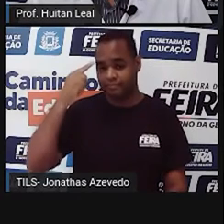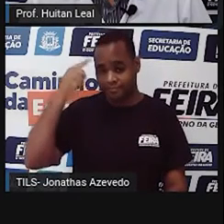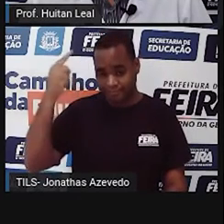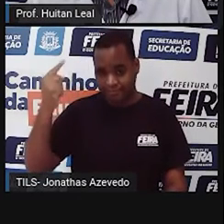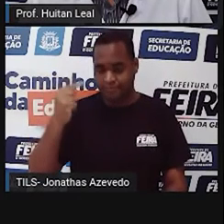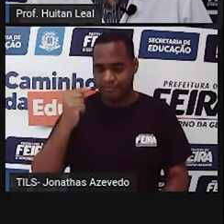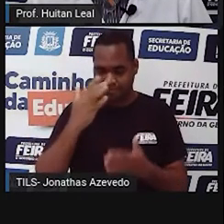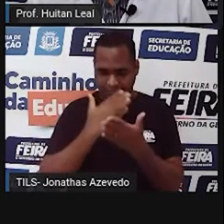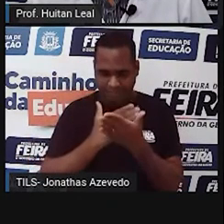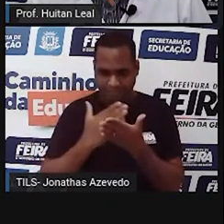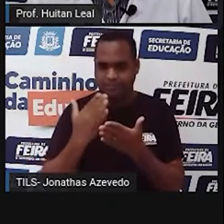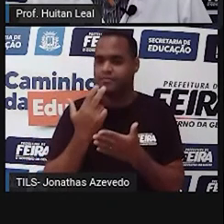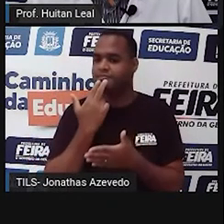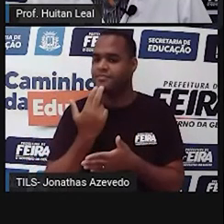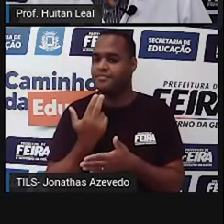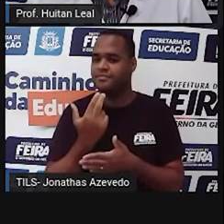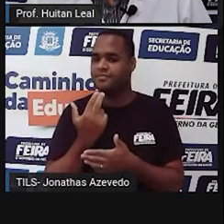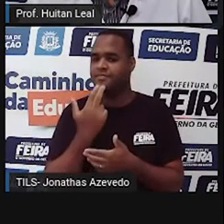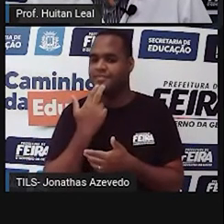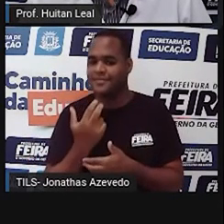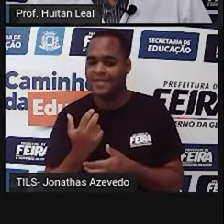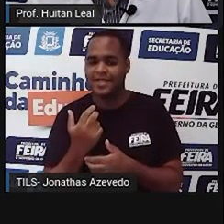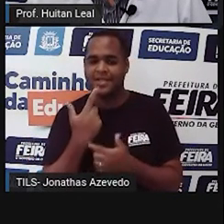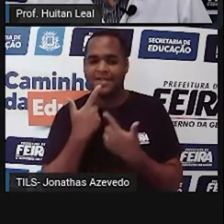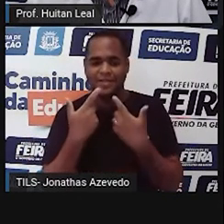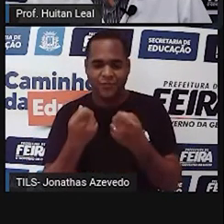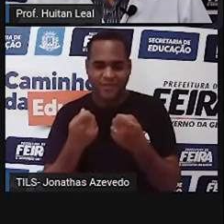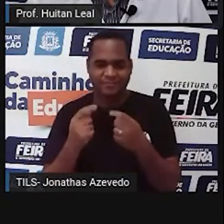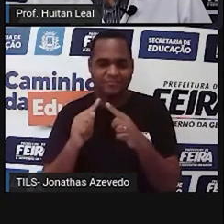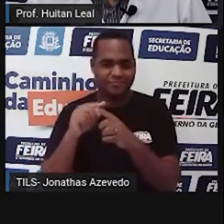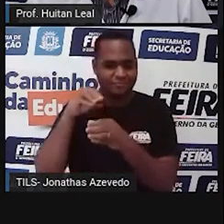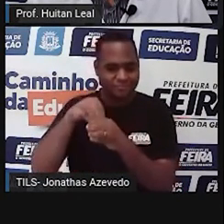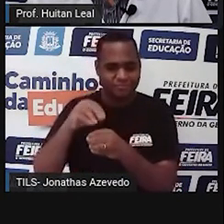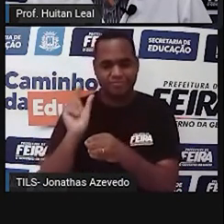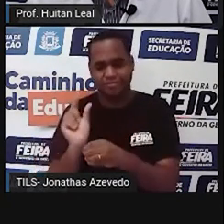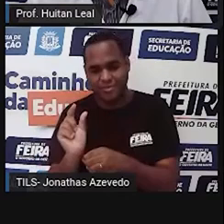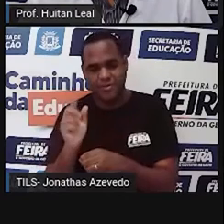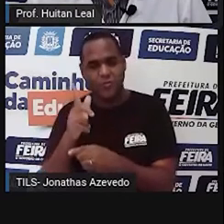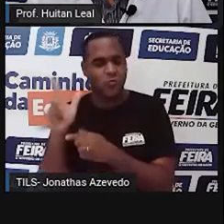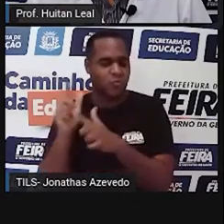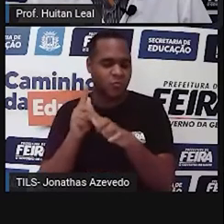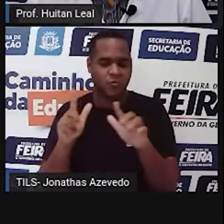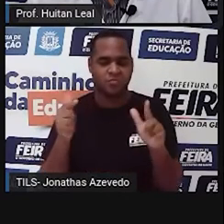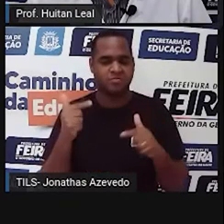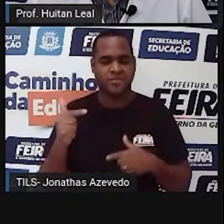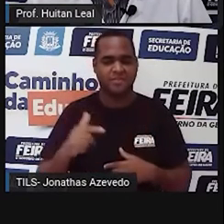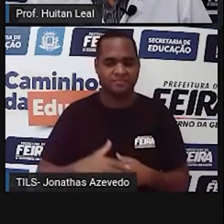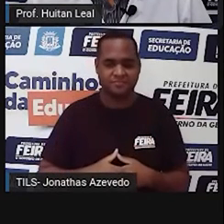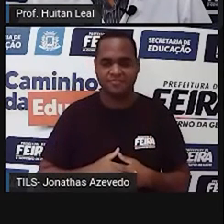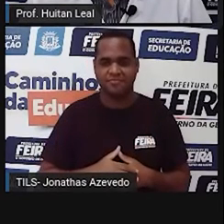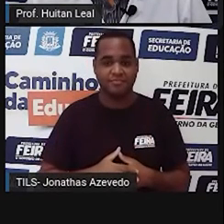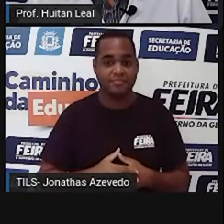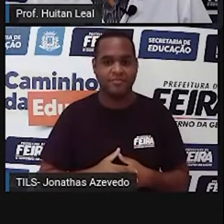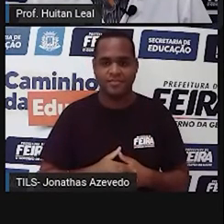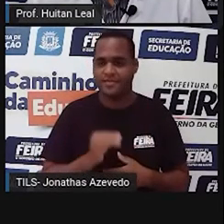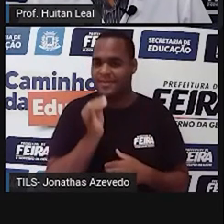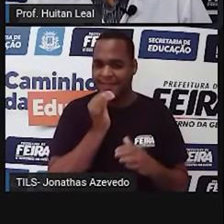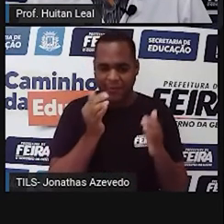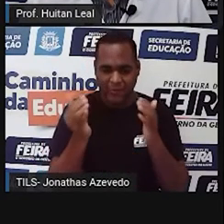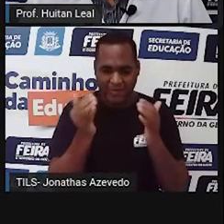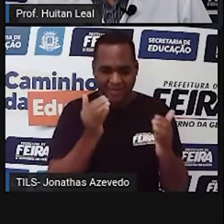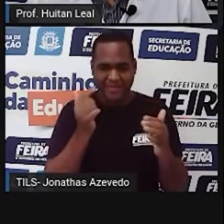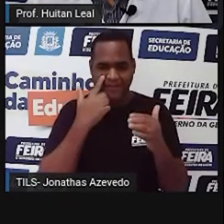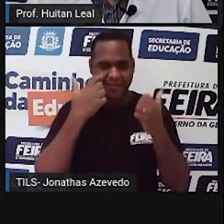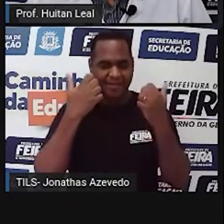língua propriamente como preposição, sem outra função. Nos exemplos anteriores, vimos como a preposição de